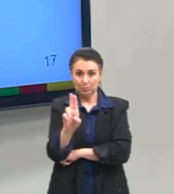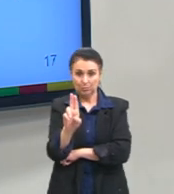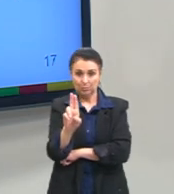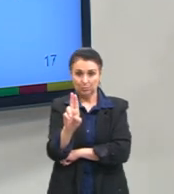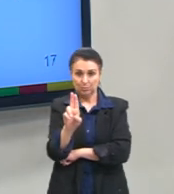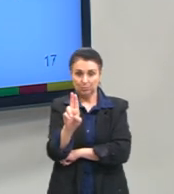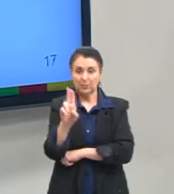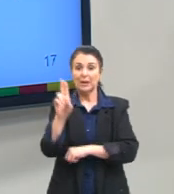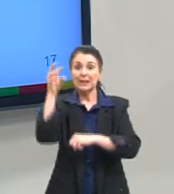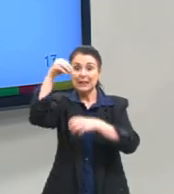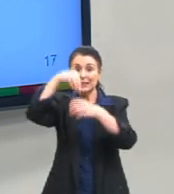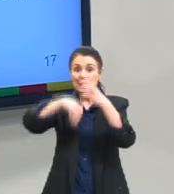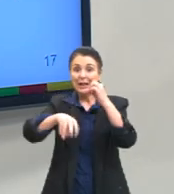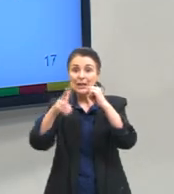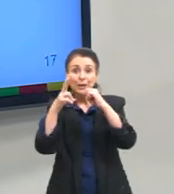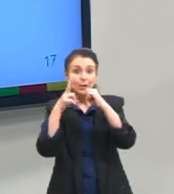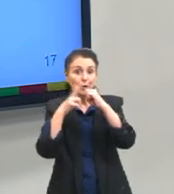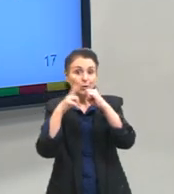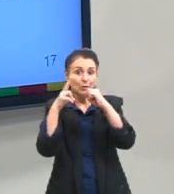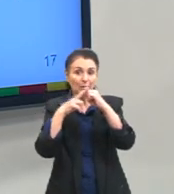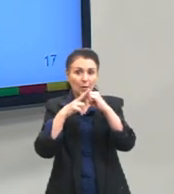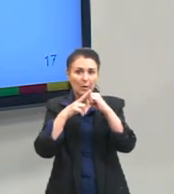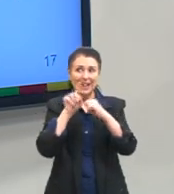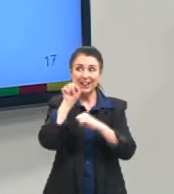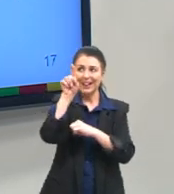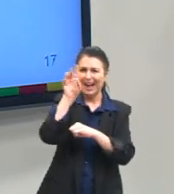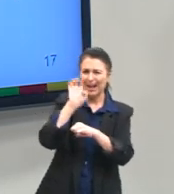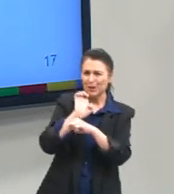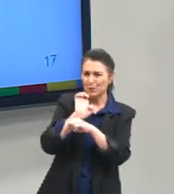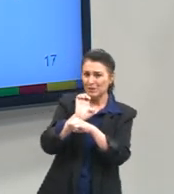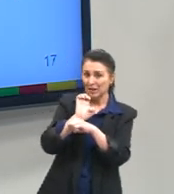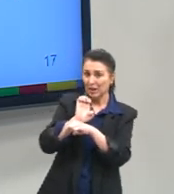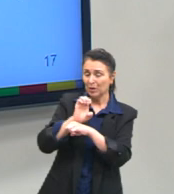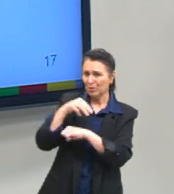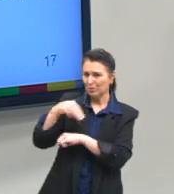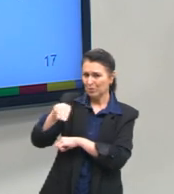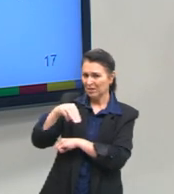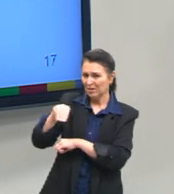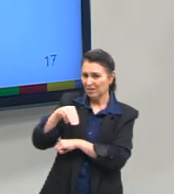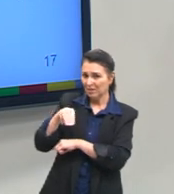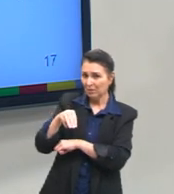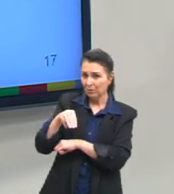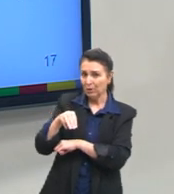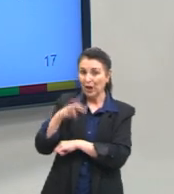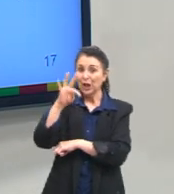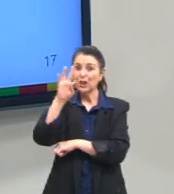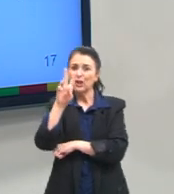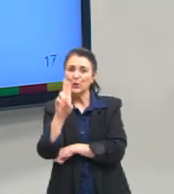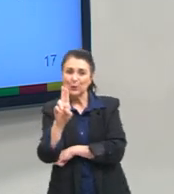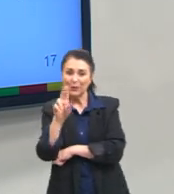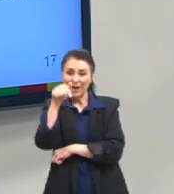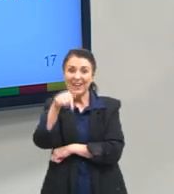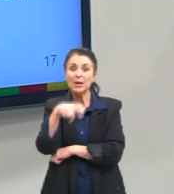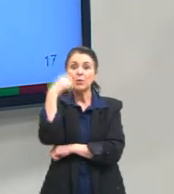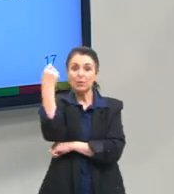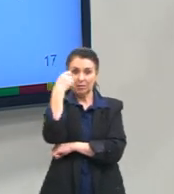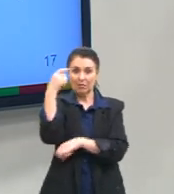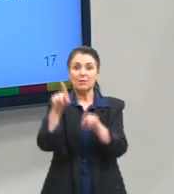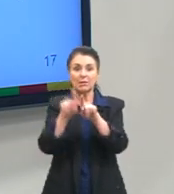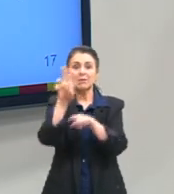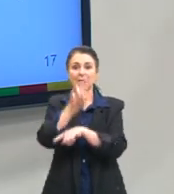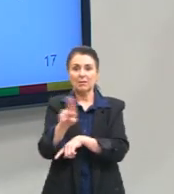Só que no Maranhão, eles fariam isso da maneira mais correta. Porque aqui a gente diz, tu quer. E lá eles dizem, tu